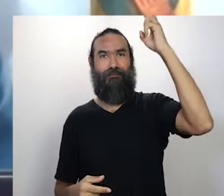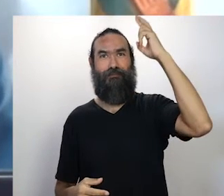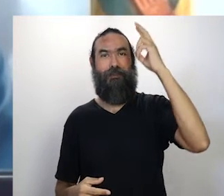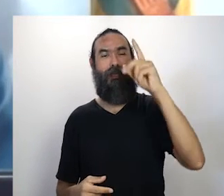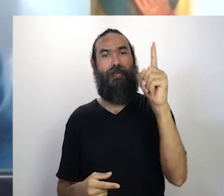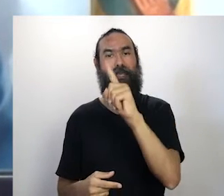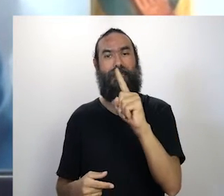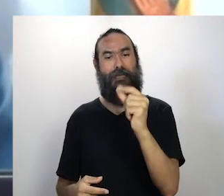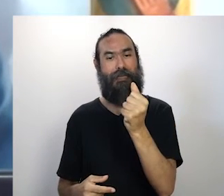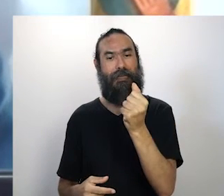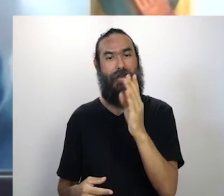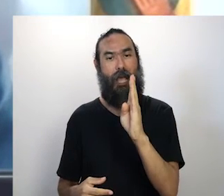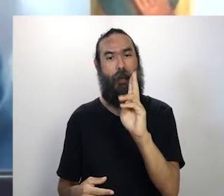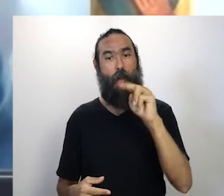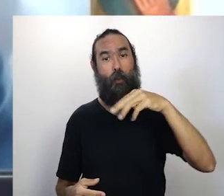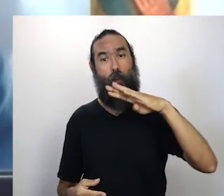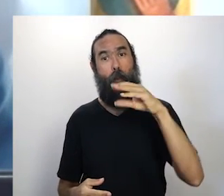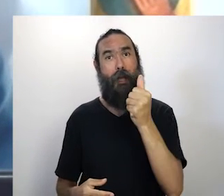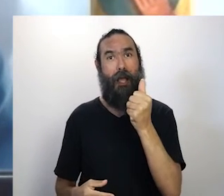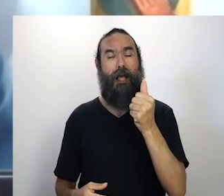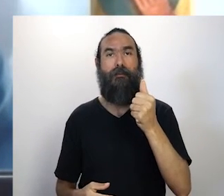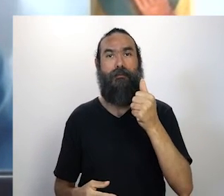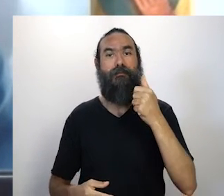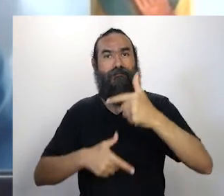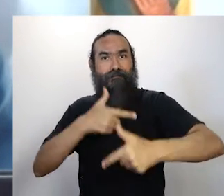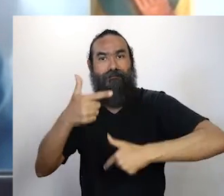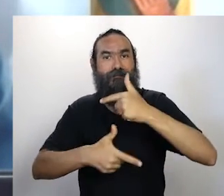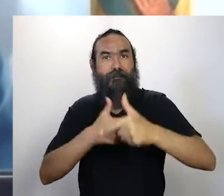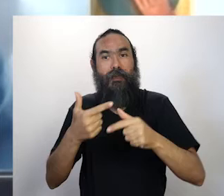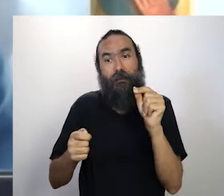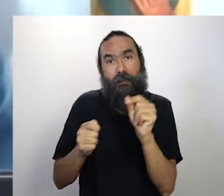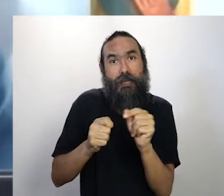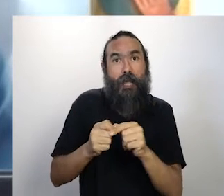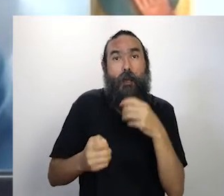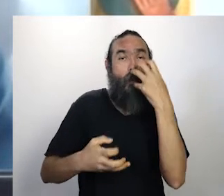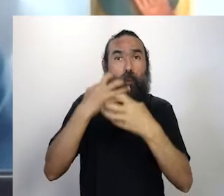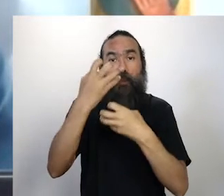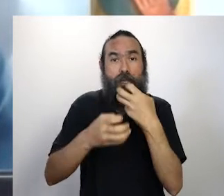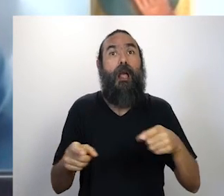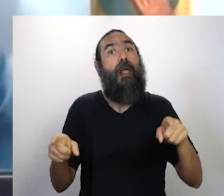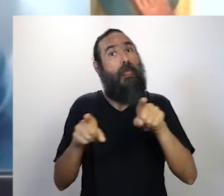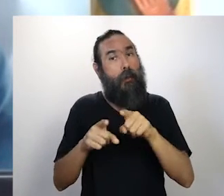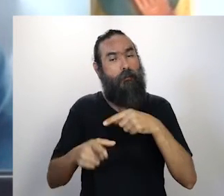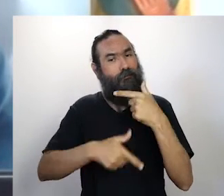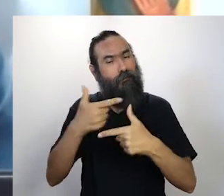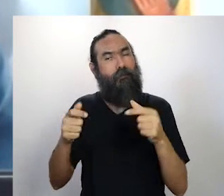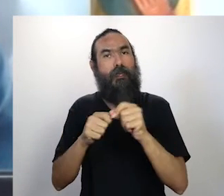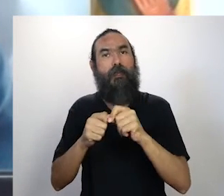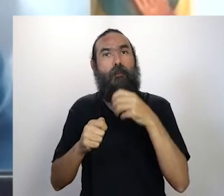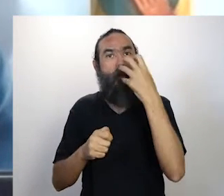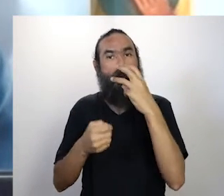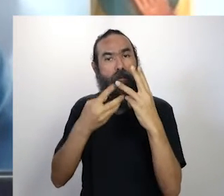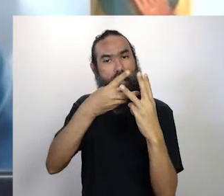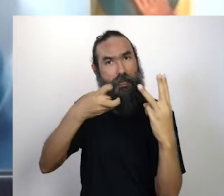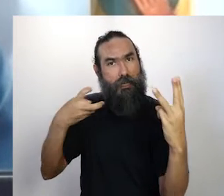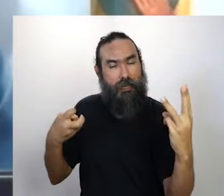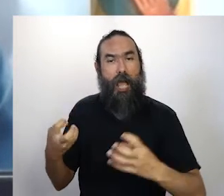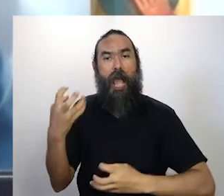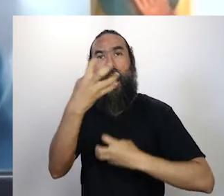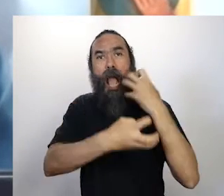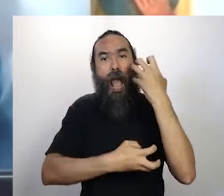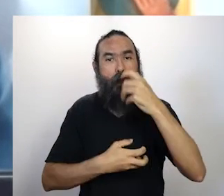anos, onde participou de centenas de produções musicais que incluem a música indígena, cantos de trabalho, culturas